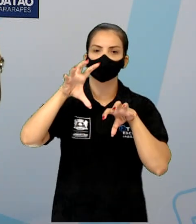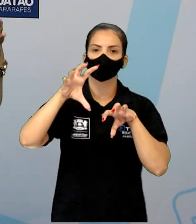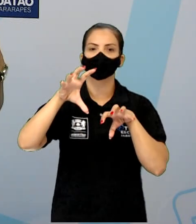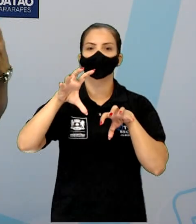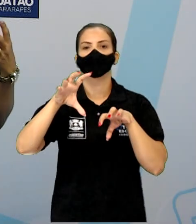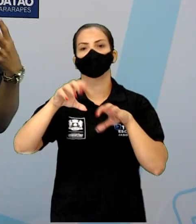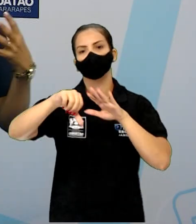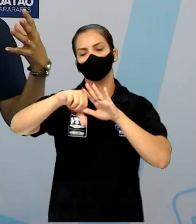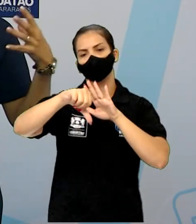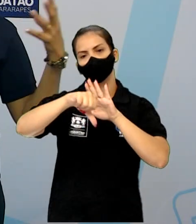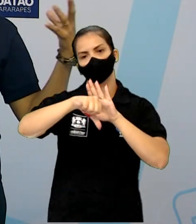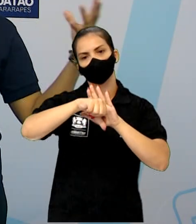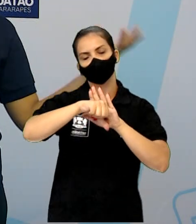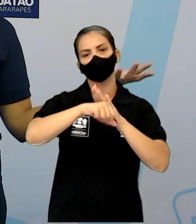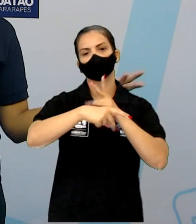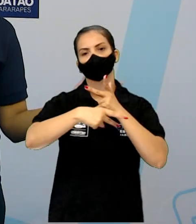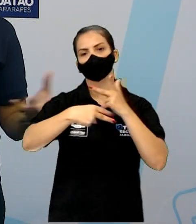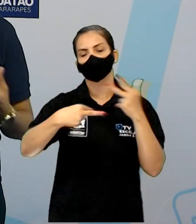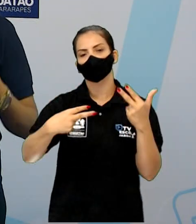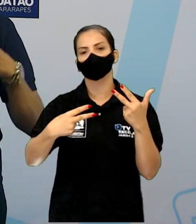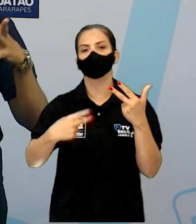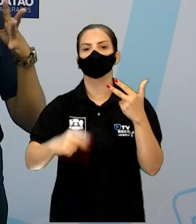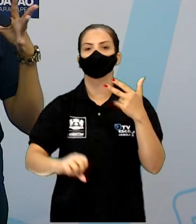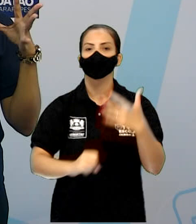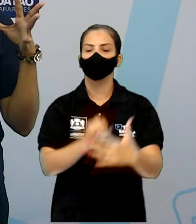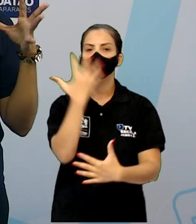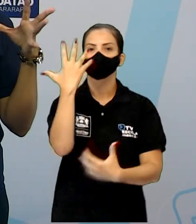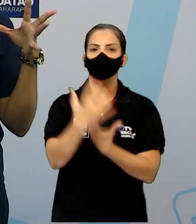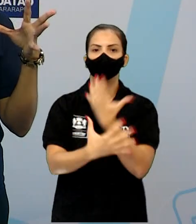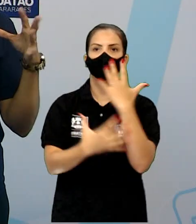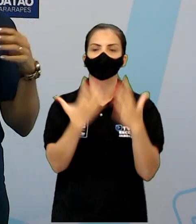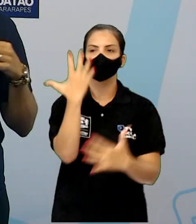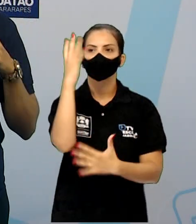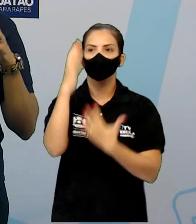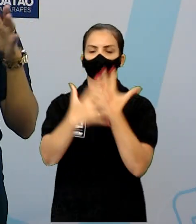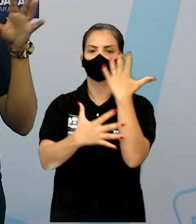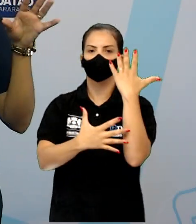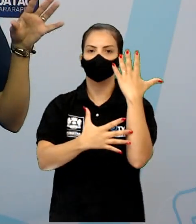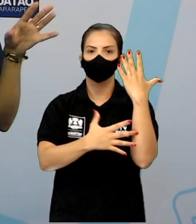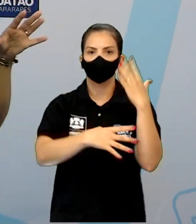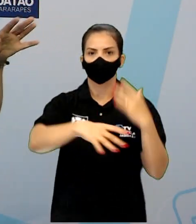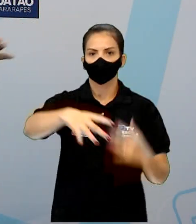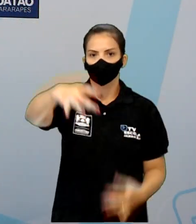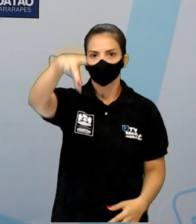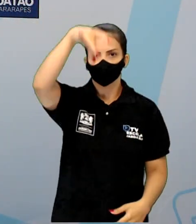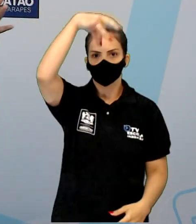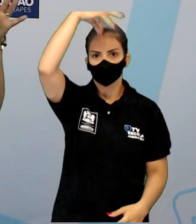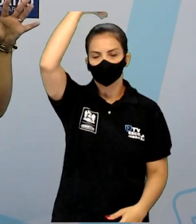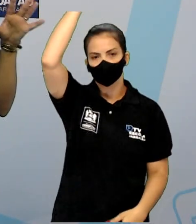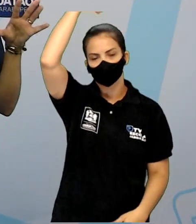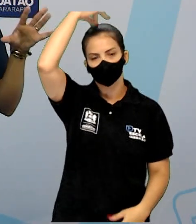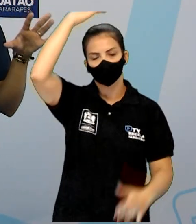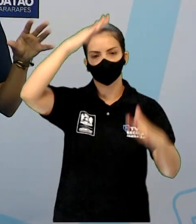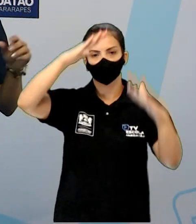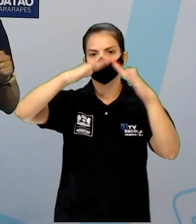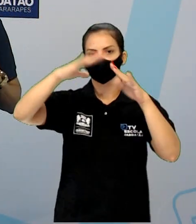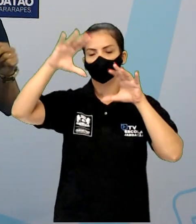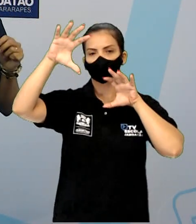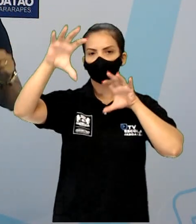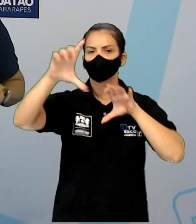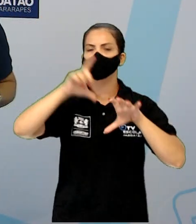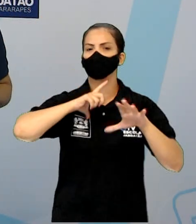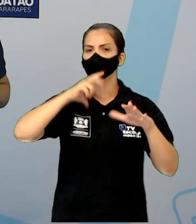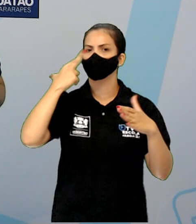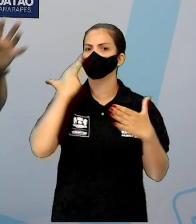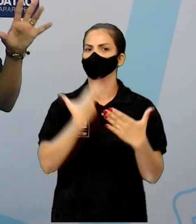crimes, as catástrofes naturais, espíritos. Casa monstro aí tem um motivo para ela ser desse jeito, tá?